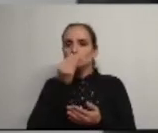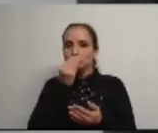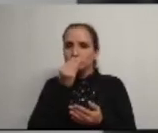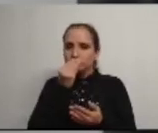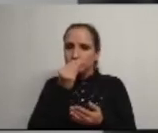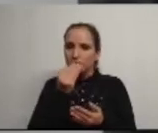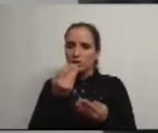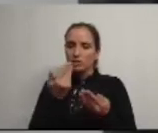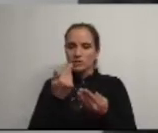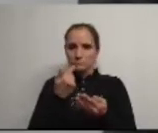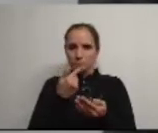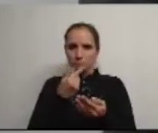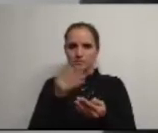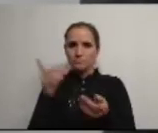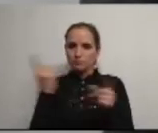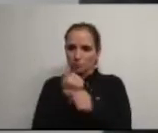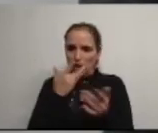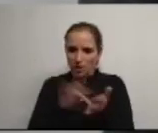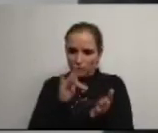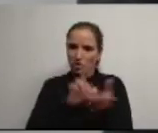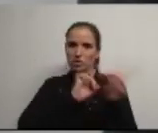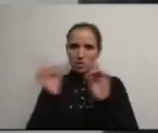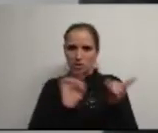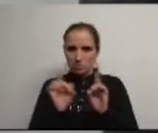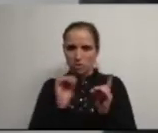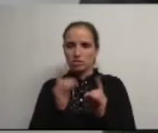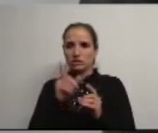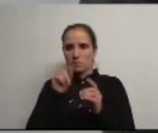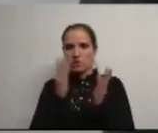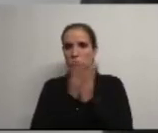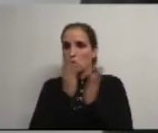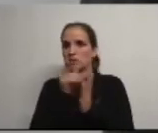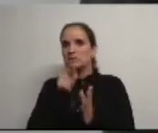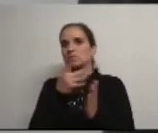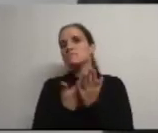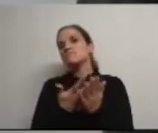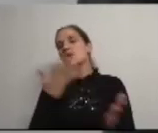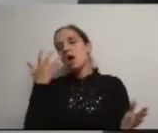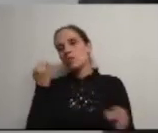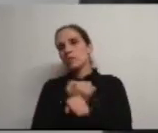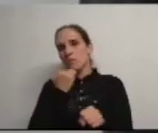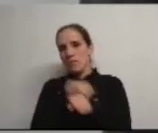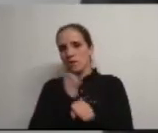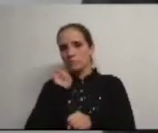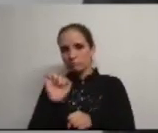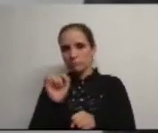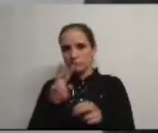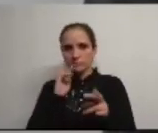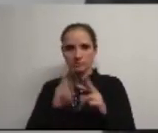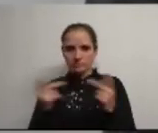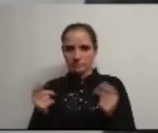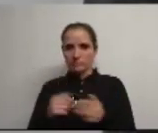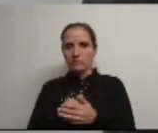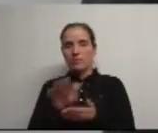escolares, na aquisição de livros, nos transportes escolares, constitui também fator real de ação da autarquia. Na área da